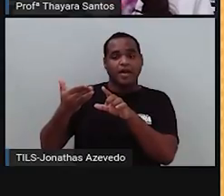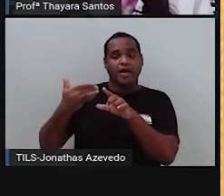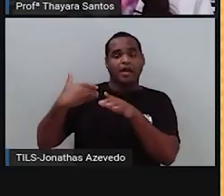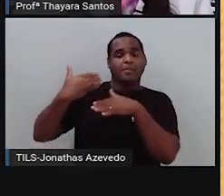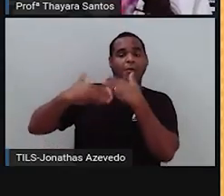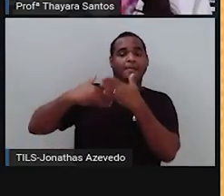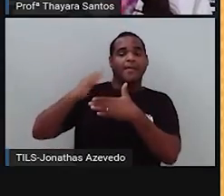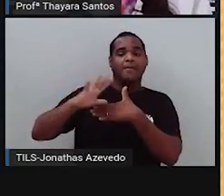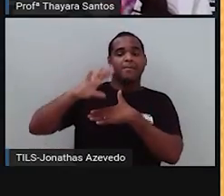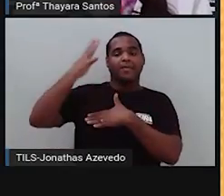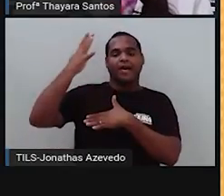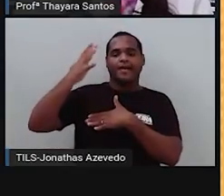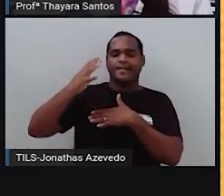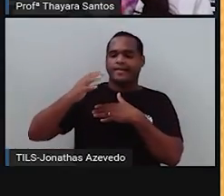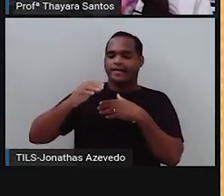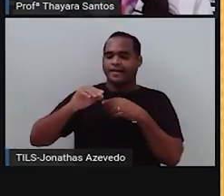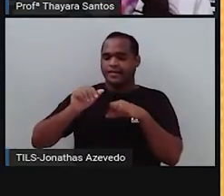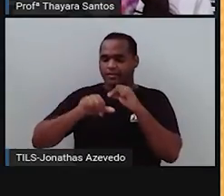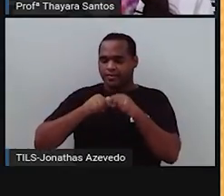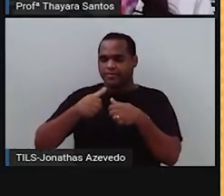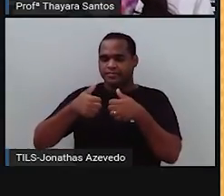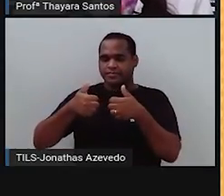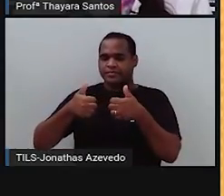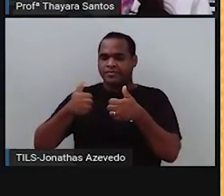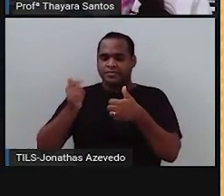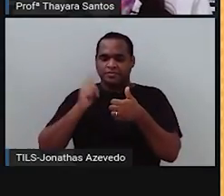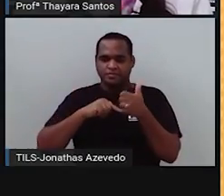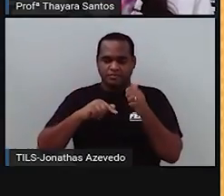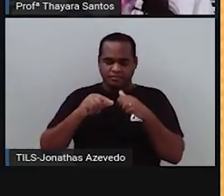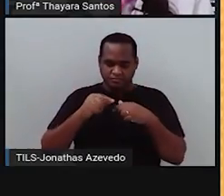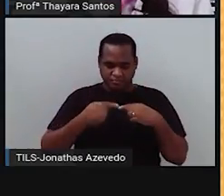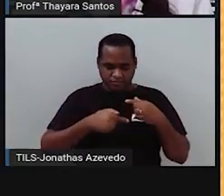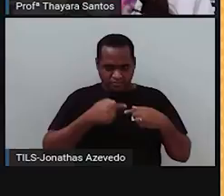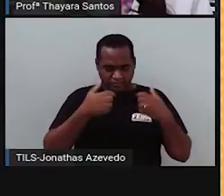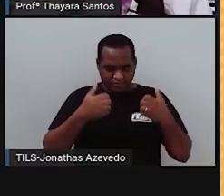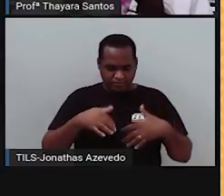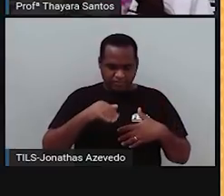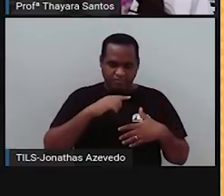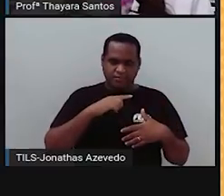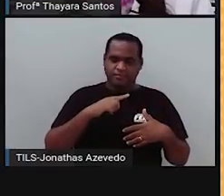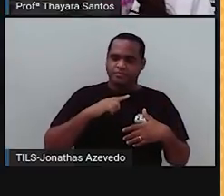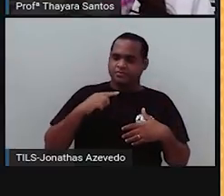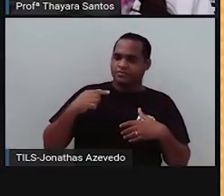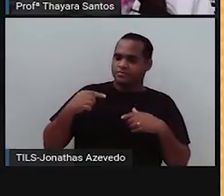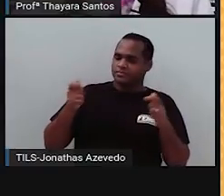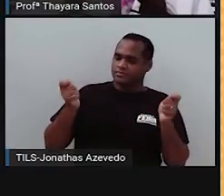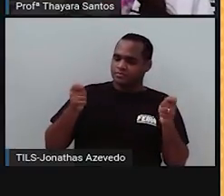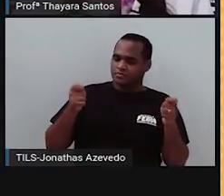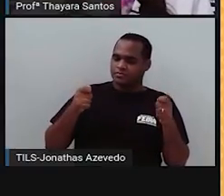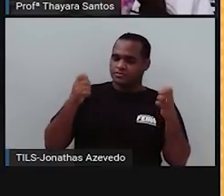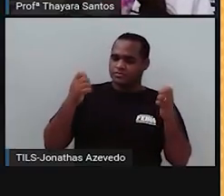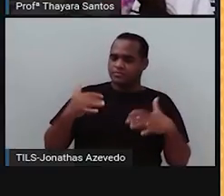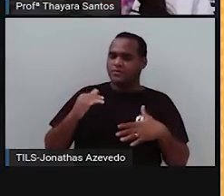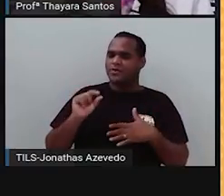formar os gametas, que são as células reprodutivas, elas só têm essa possibilidade. O foi que aconteceu? Essa